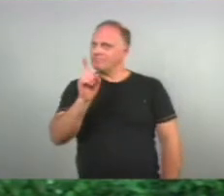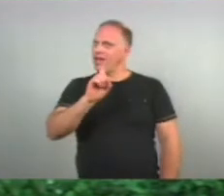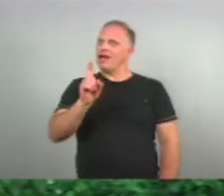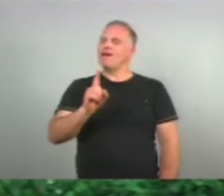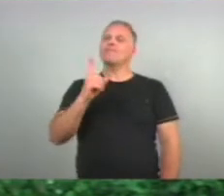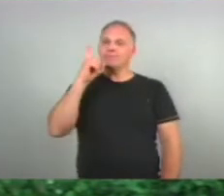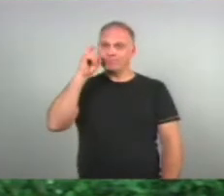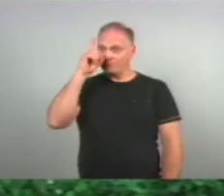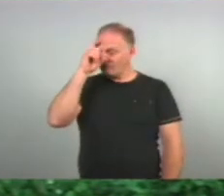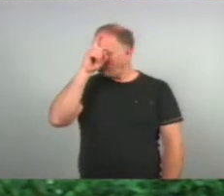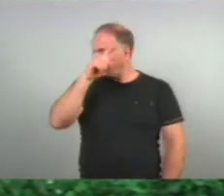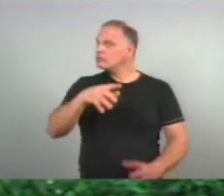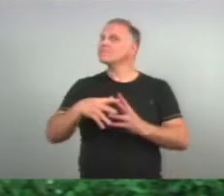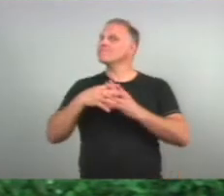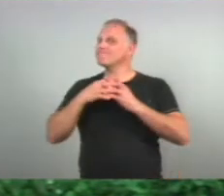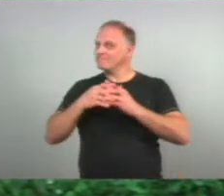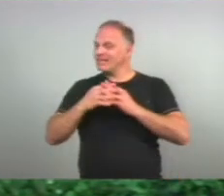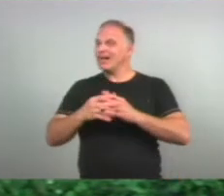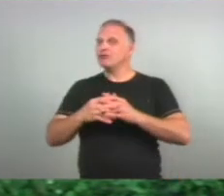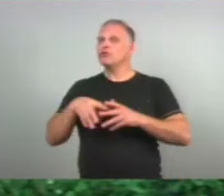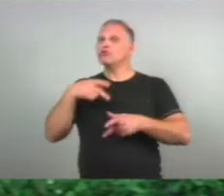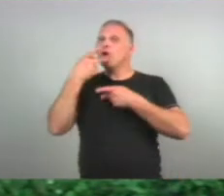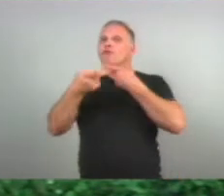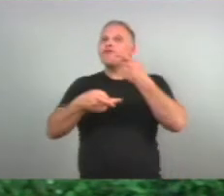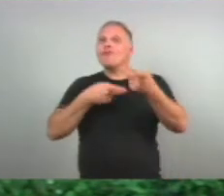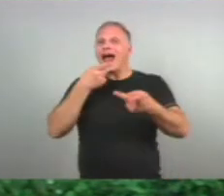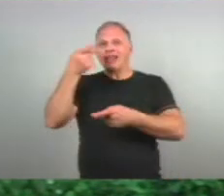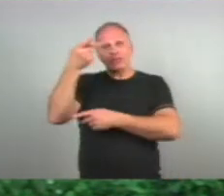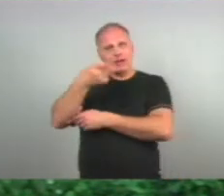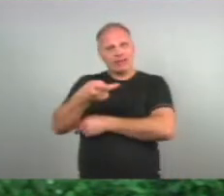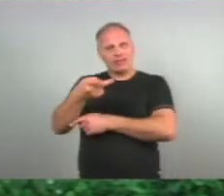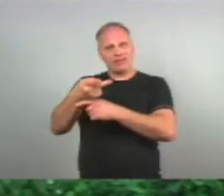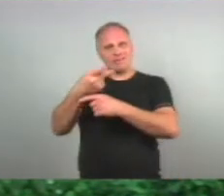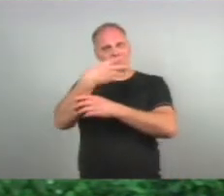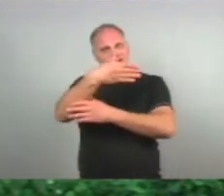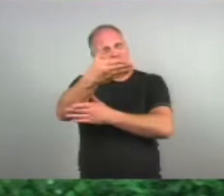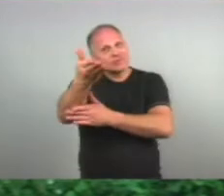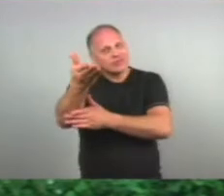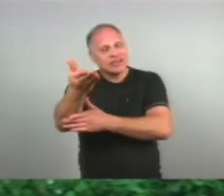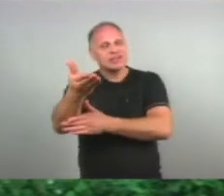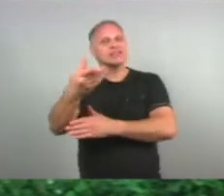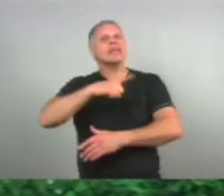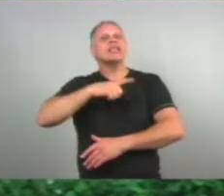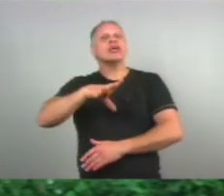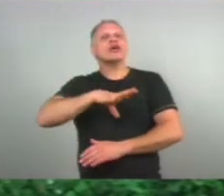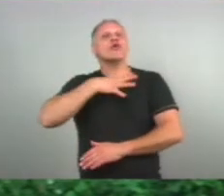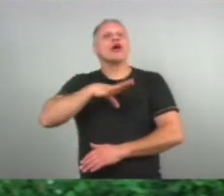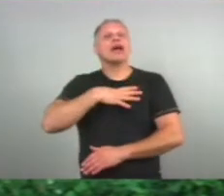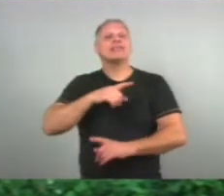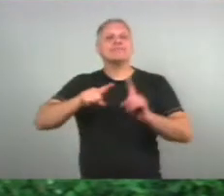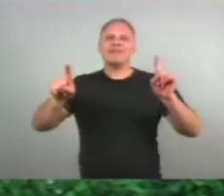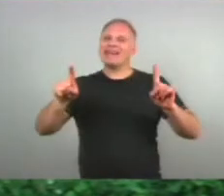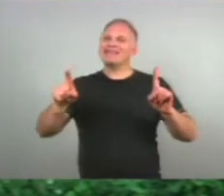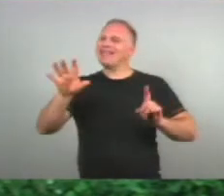é Não é fácil Eu estou falando aqui Coragem Muitas vezes Ela não A mulher